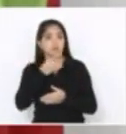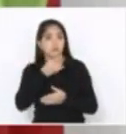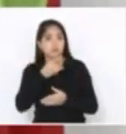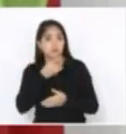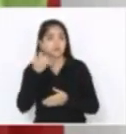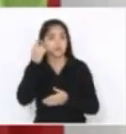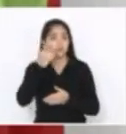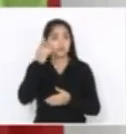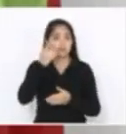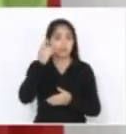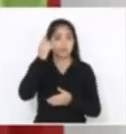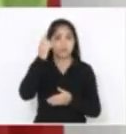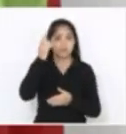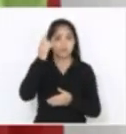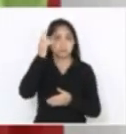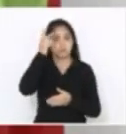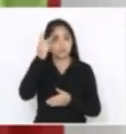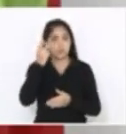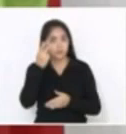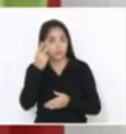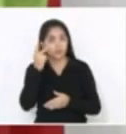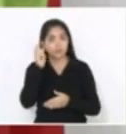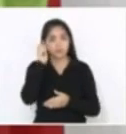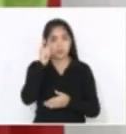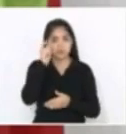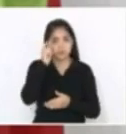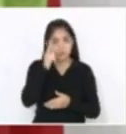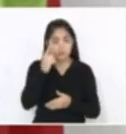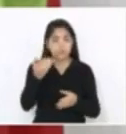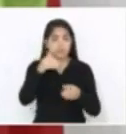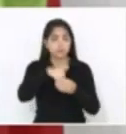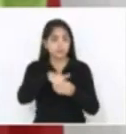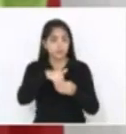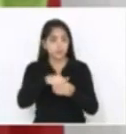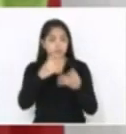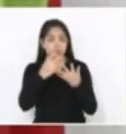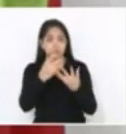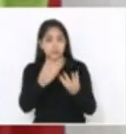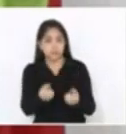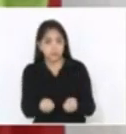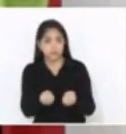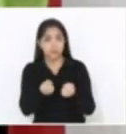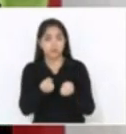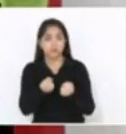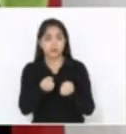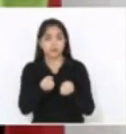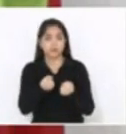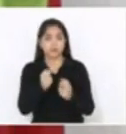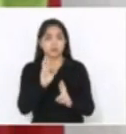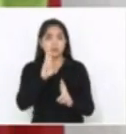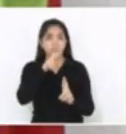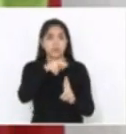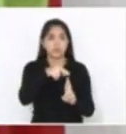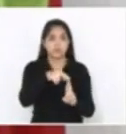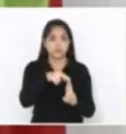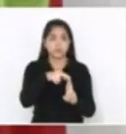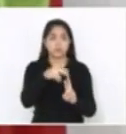Robs, do deputado César Valduga, que votaram a favor do parágrafo único que